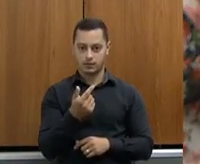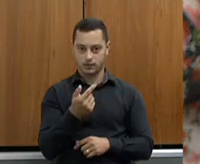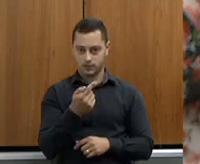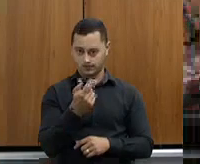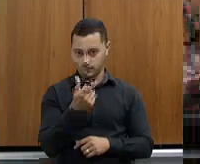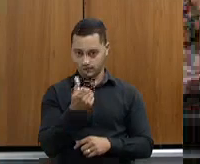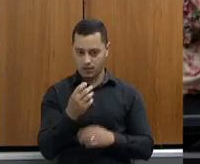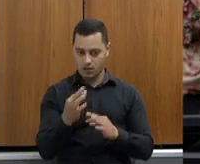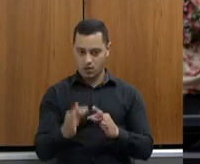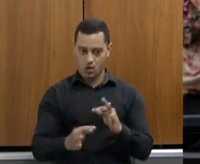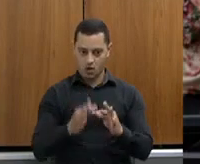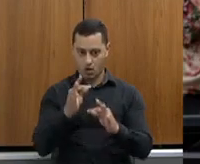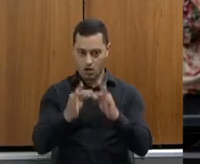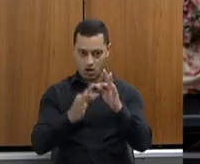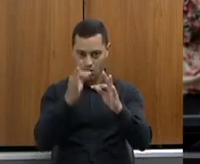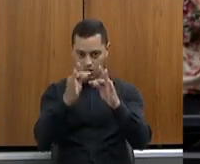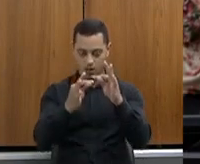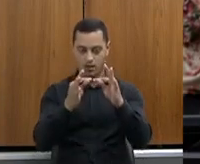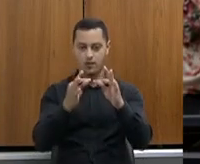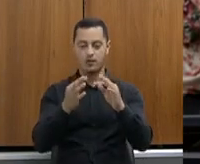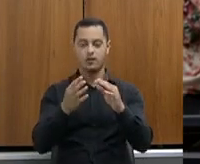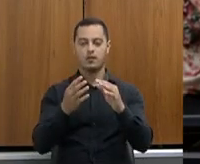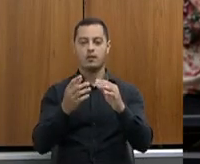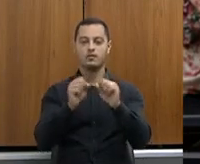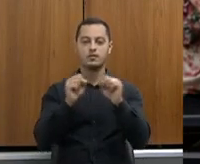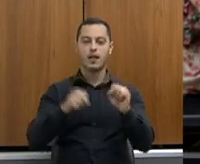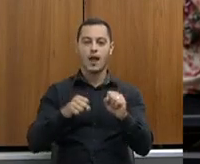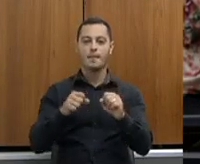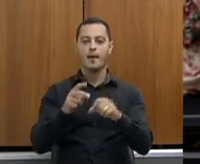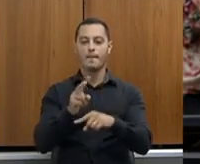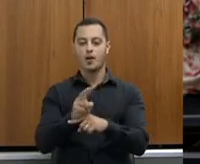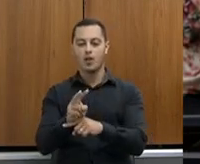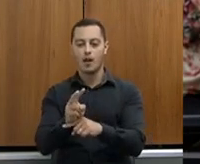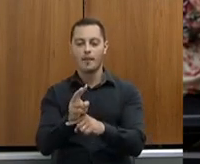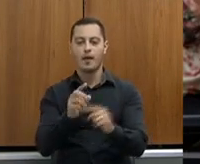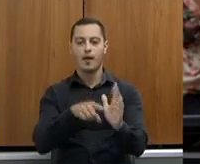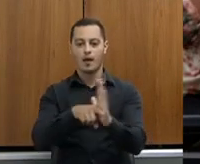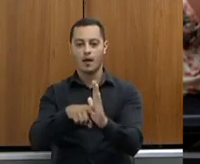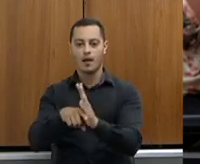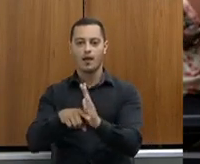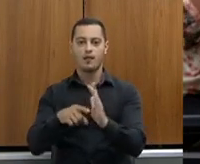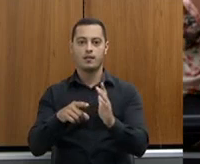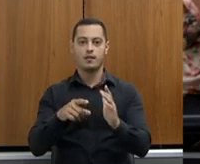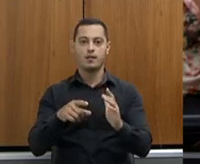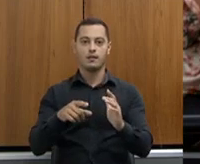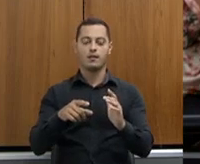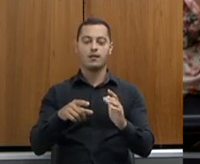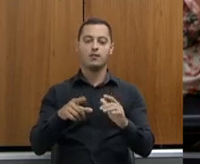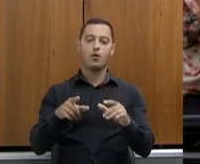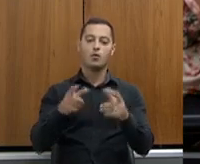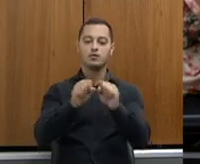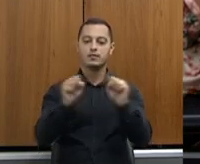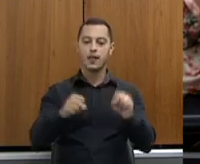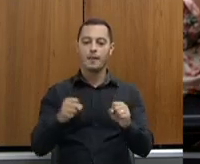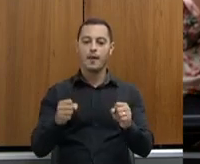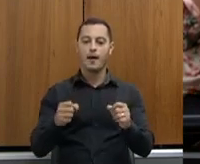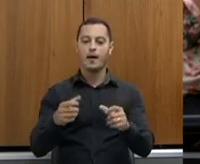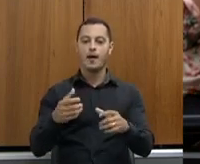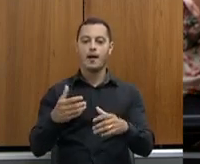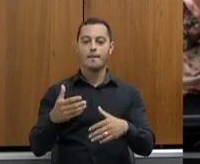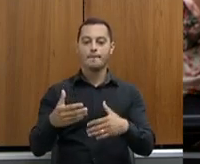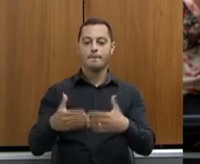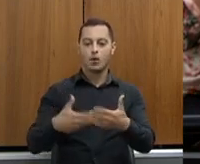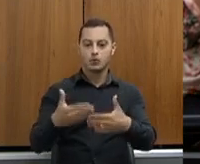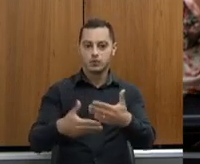como métodos de processo cultivar, sistema, monitoramento, produtos que propiciam melhorias do sistema de produção, da qualidade e a vida do